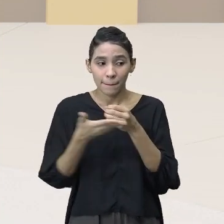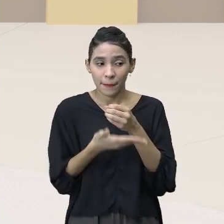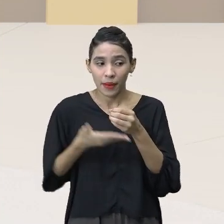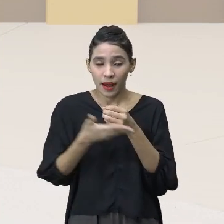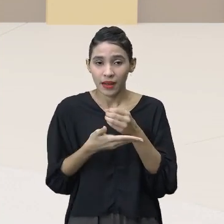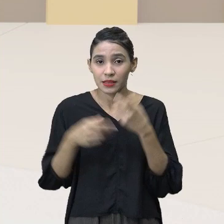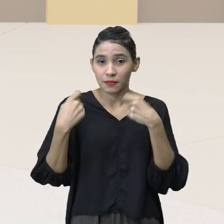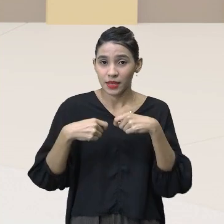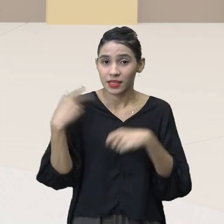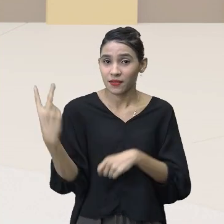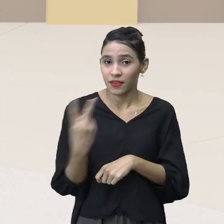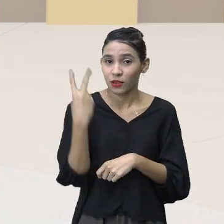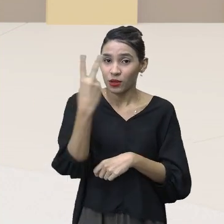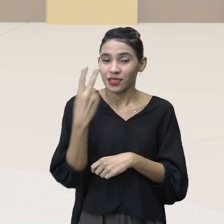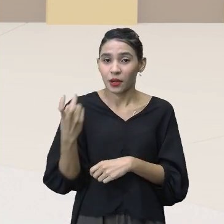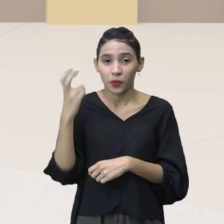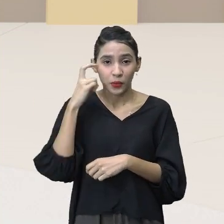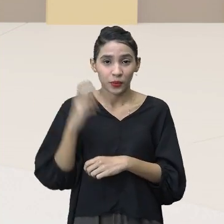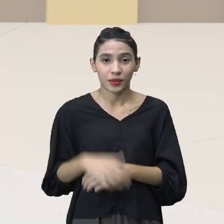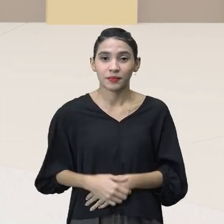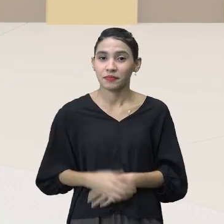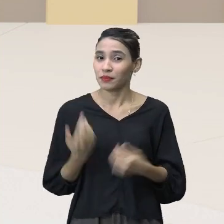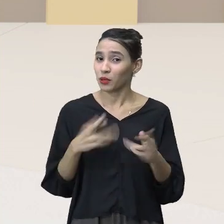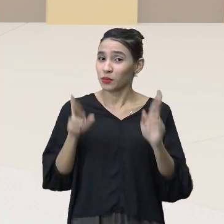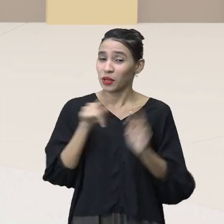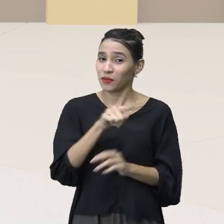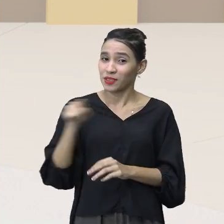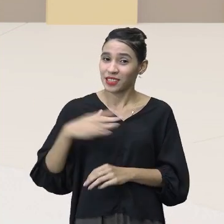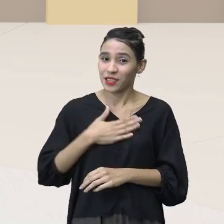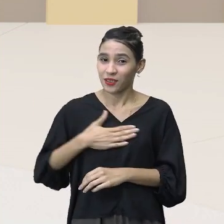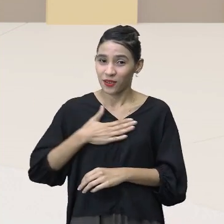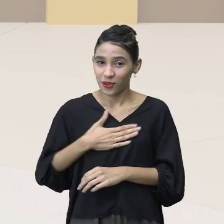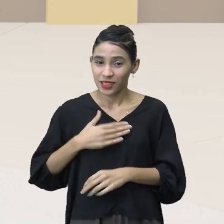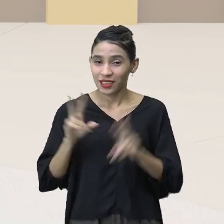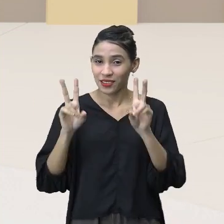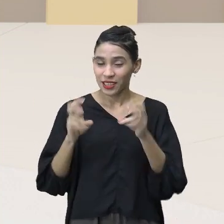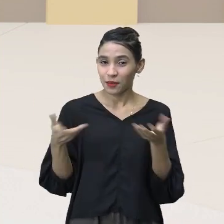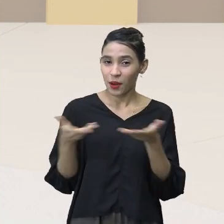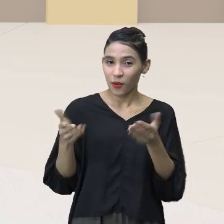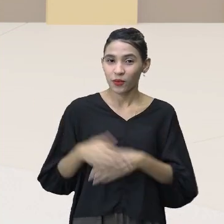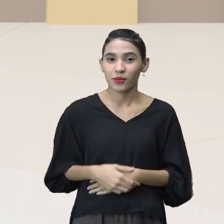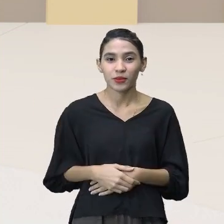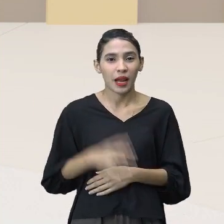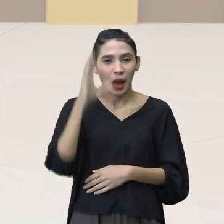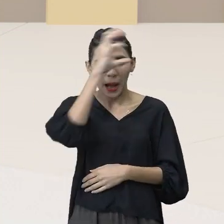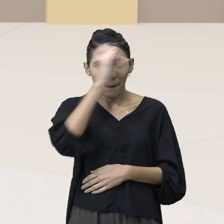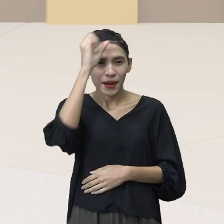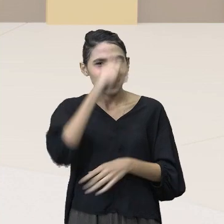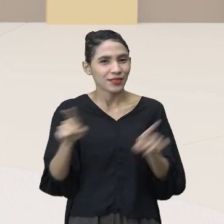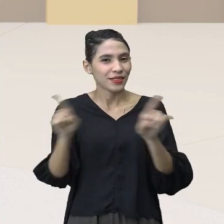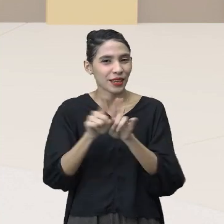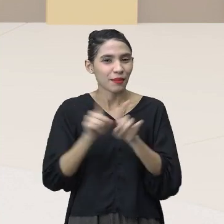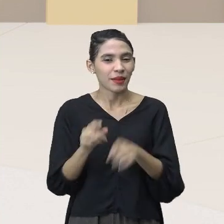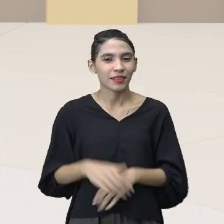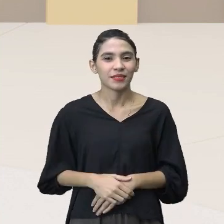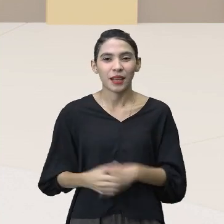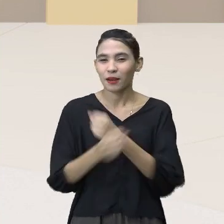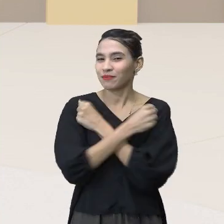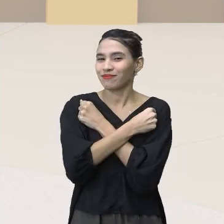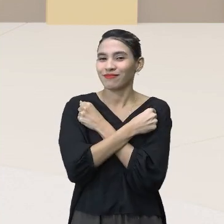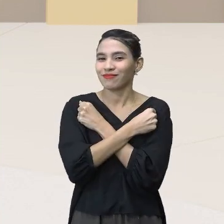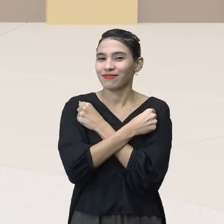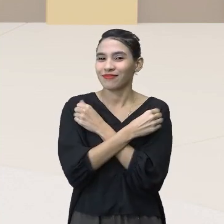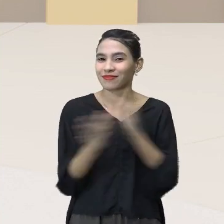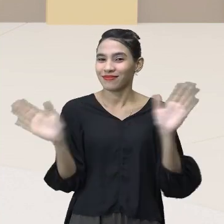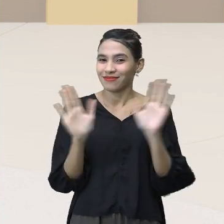valorizar a sua cultura. Bom, eu espero que vocês tenham gostado do tema dessa aula, tenham aprendido bastante, deixo a todos um forte